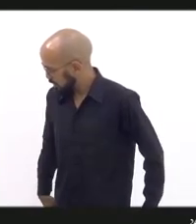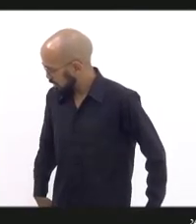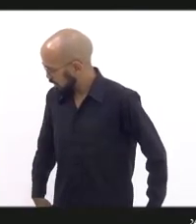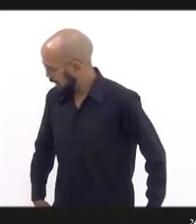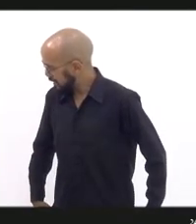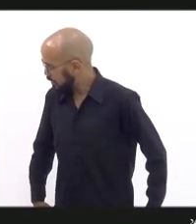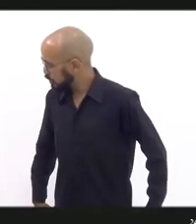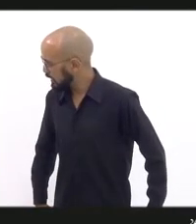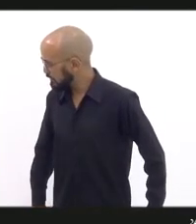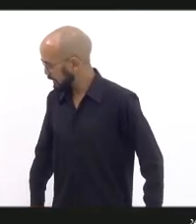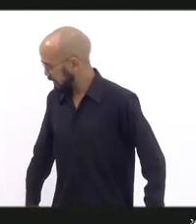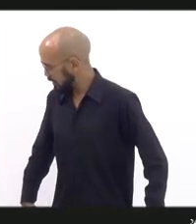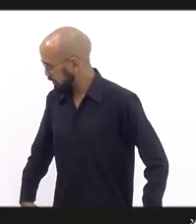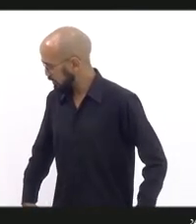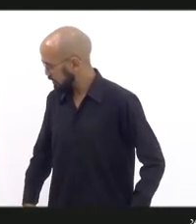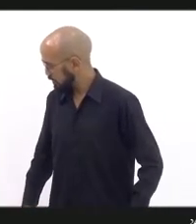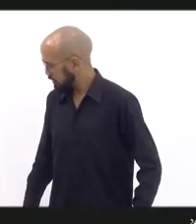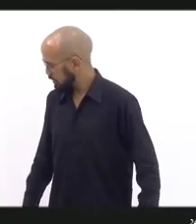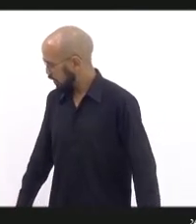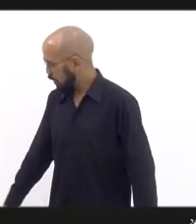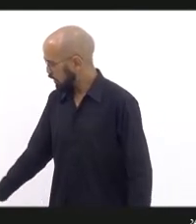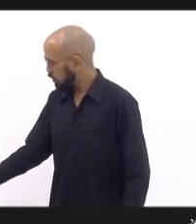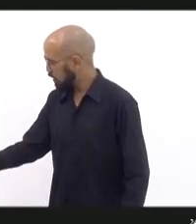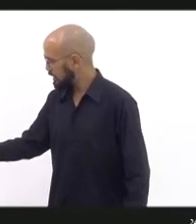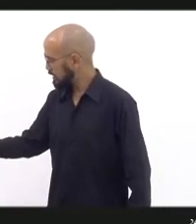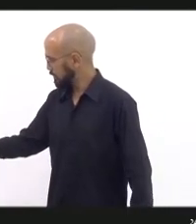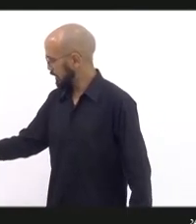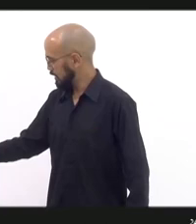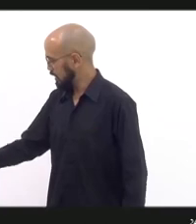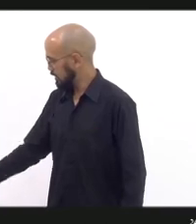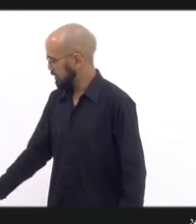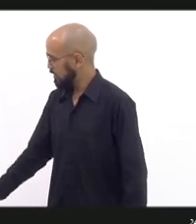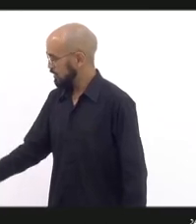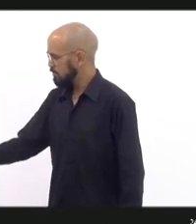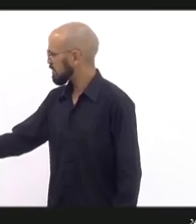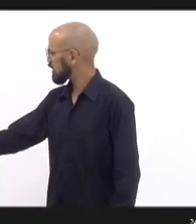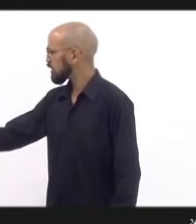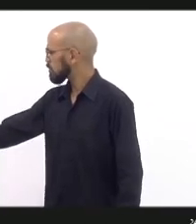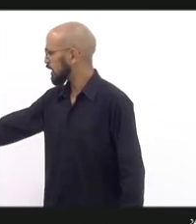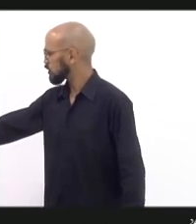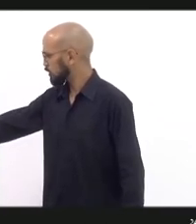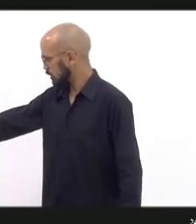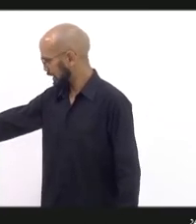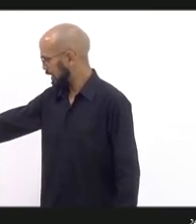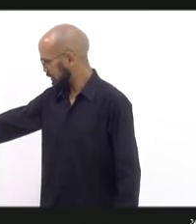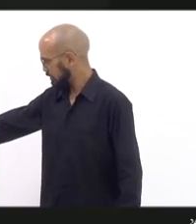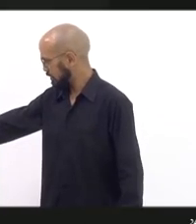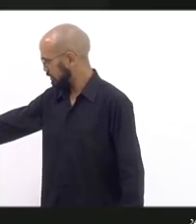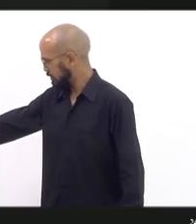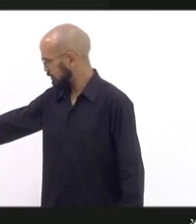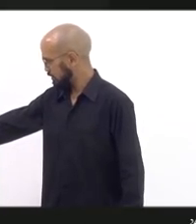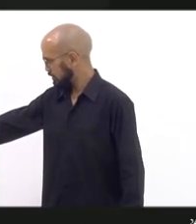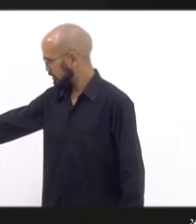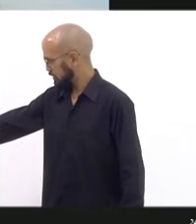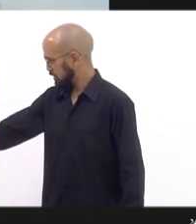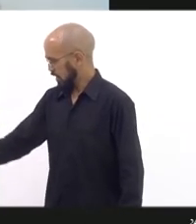companheira Jurema Werneck, da Anistia Internacional, o Daniel,